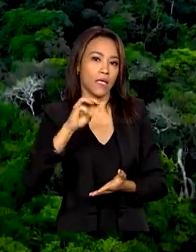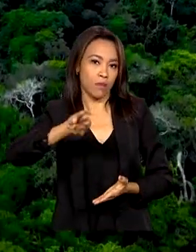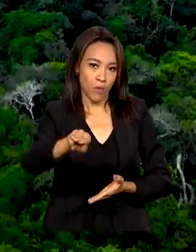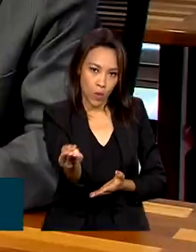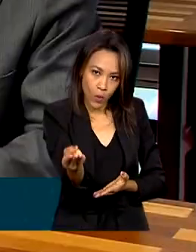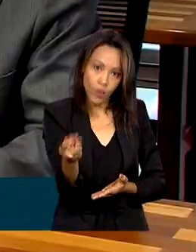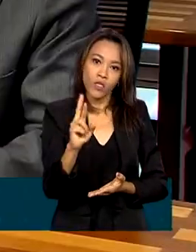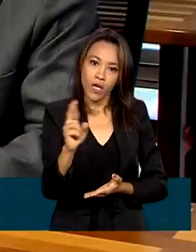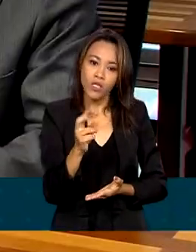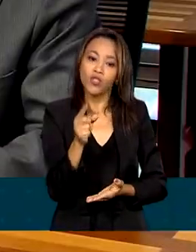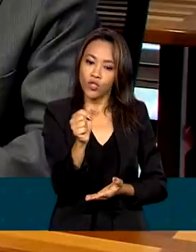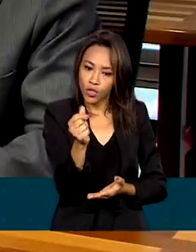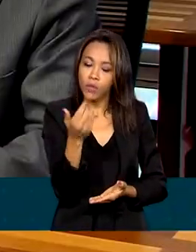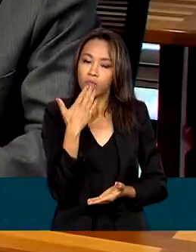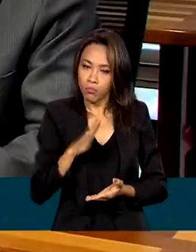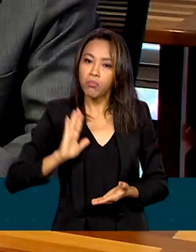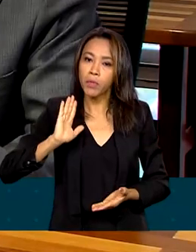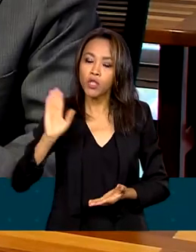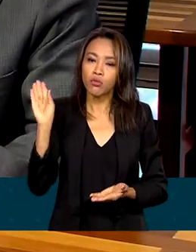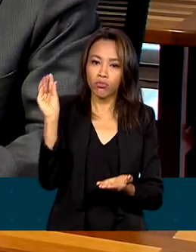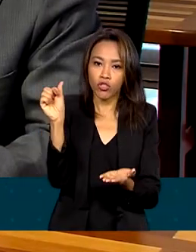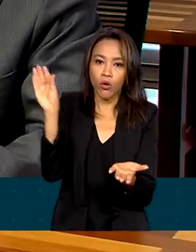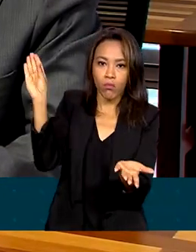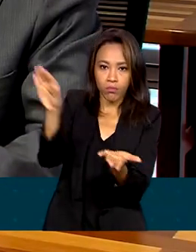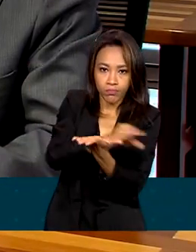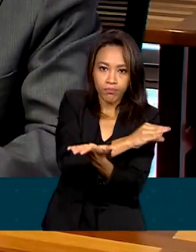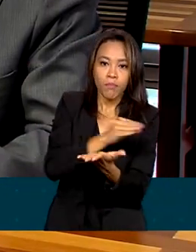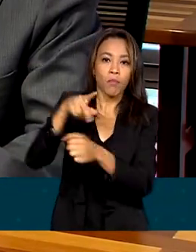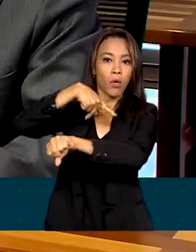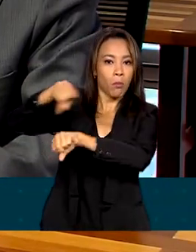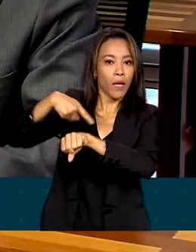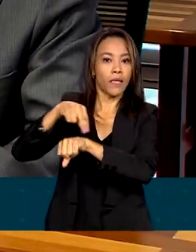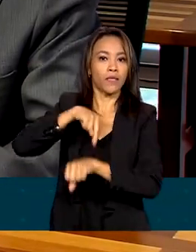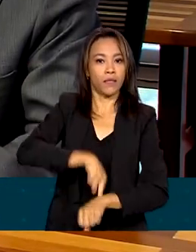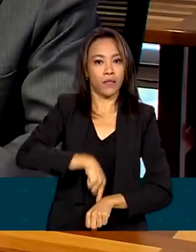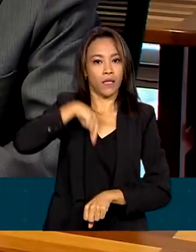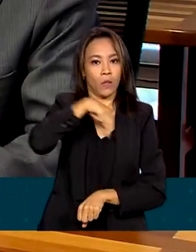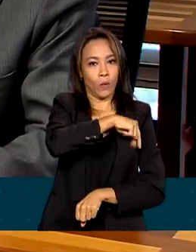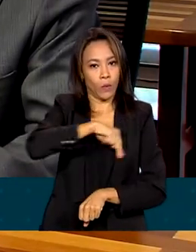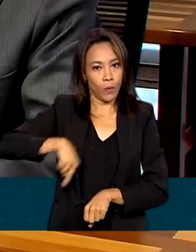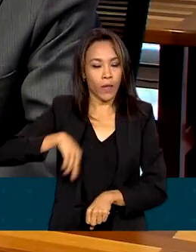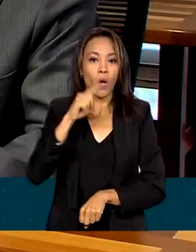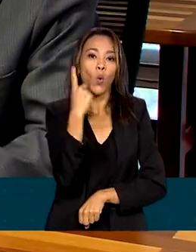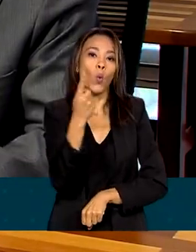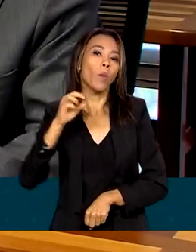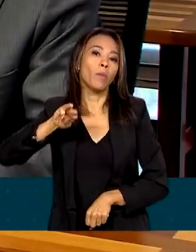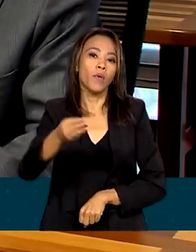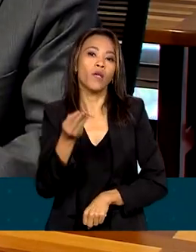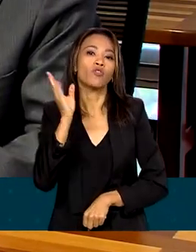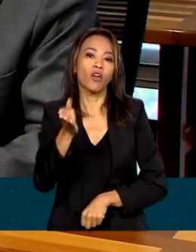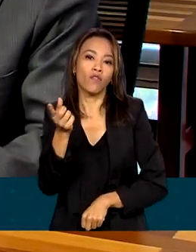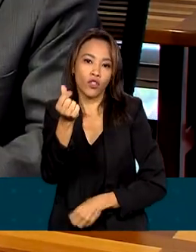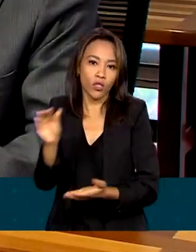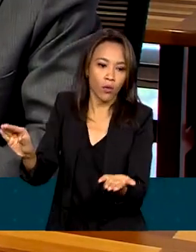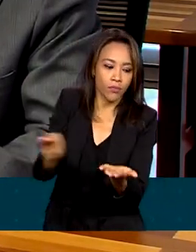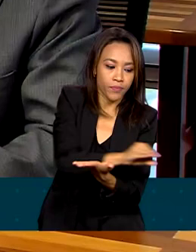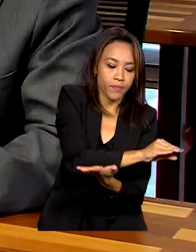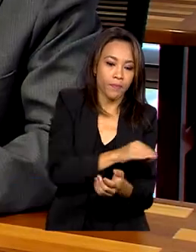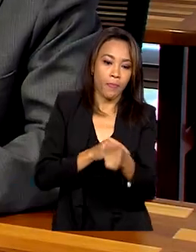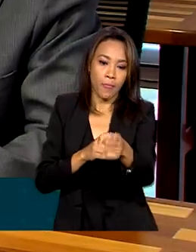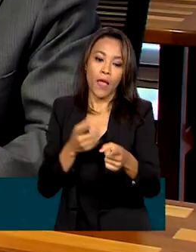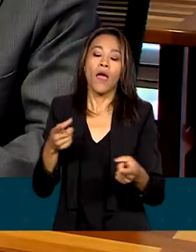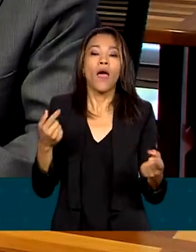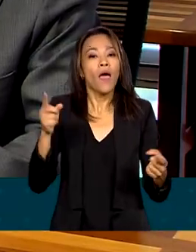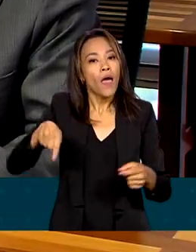prometidos pelo governo norueguês, sendo que 1 bilhão já foi liberado. A Noruega foi um parceiro de